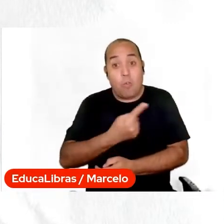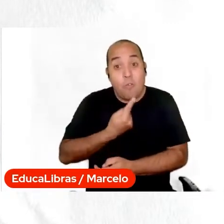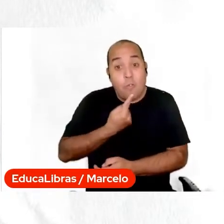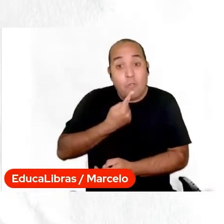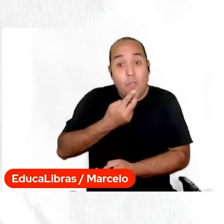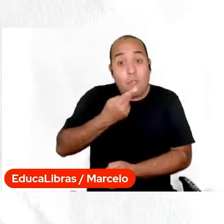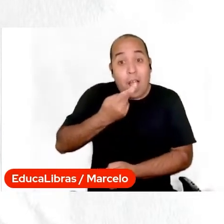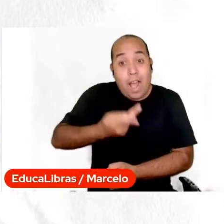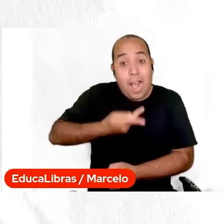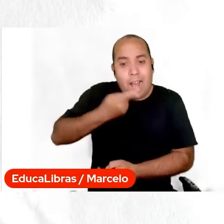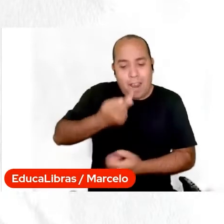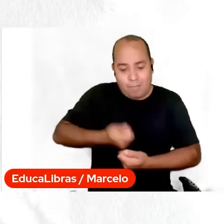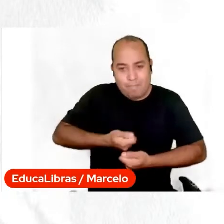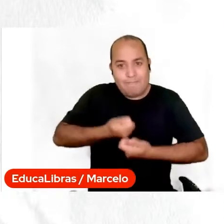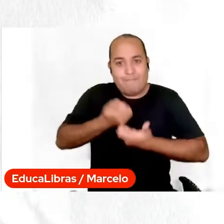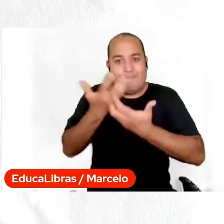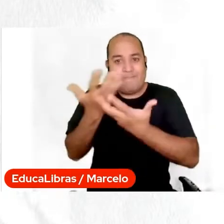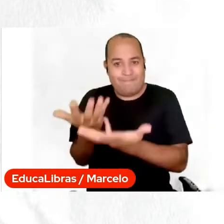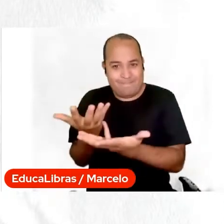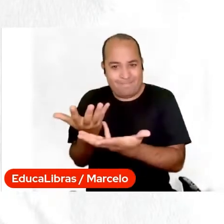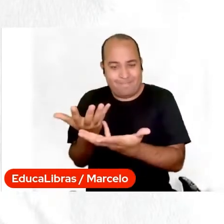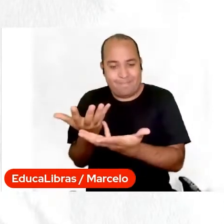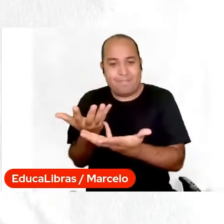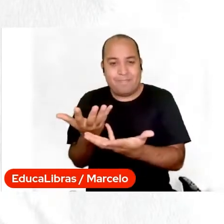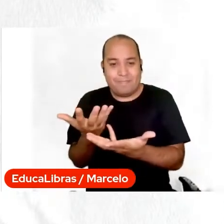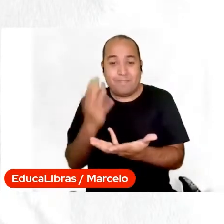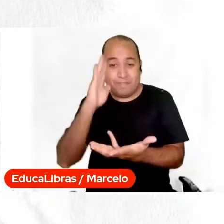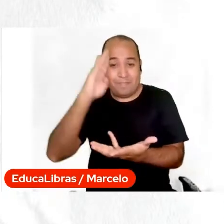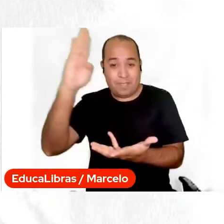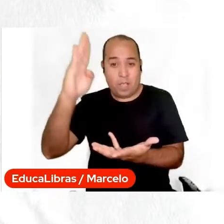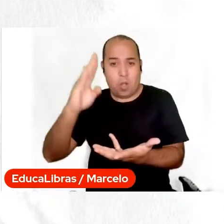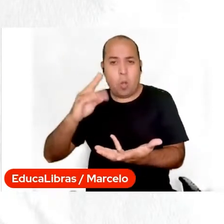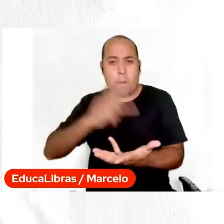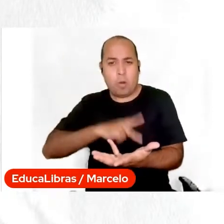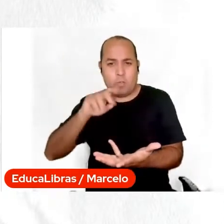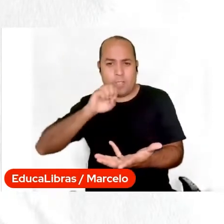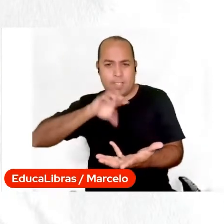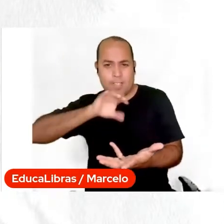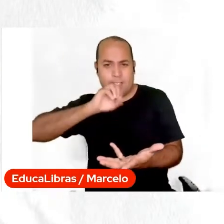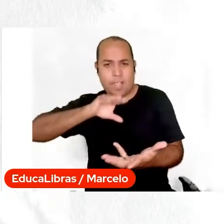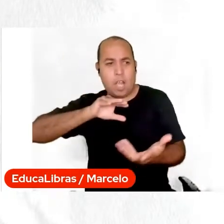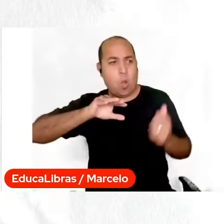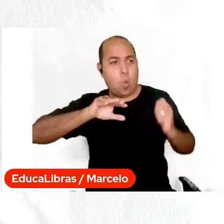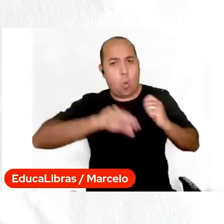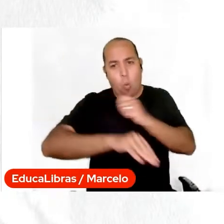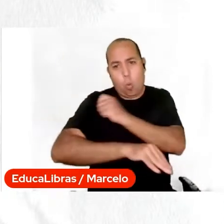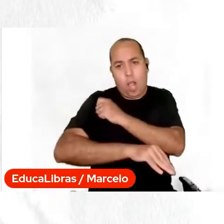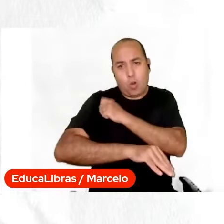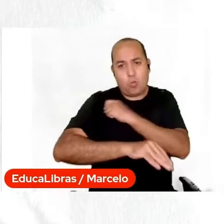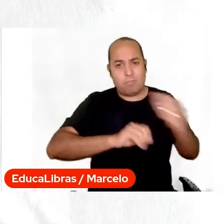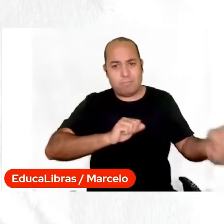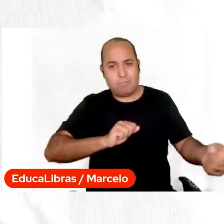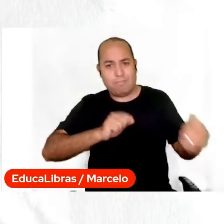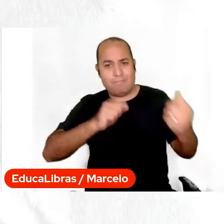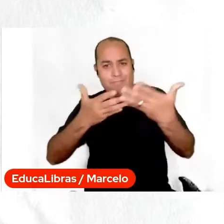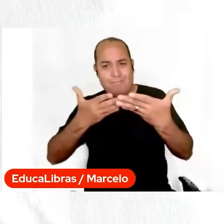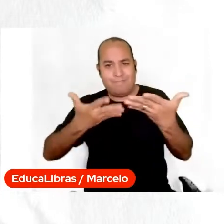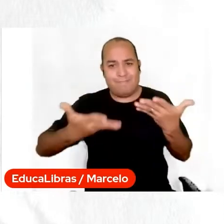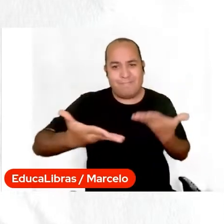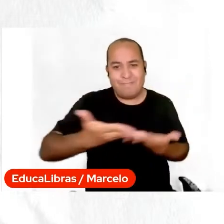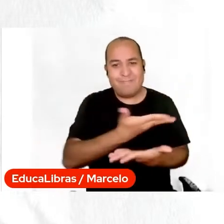principalmente, a Sra. Hélton falou, eles são protagonistas na escola